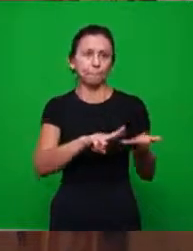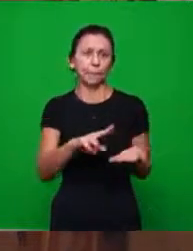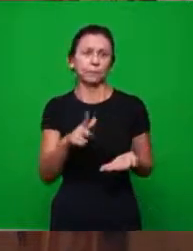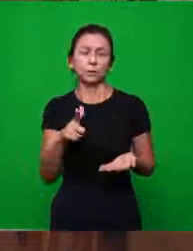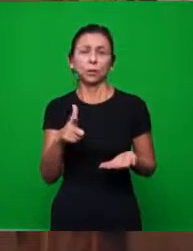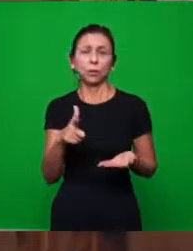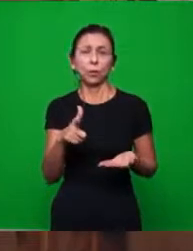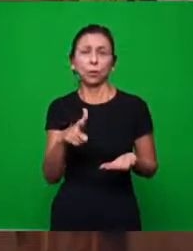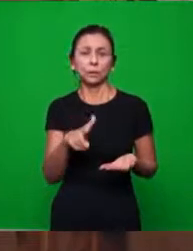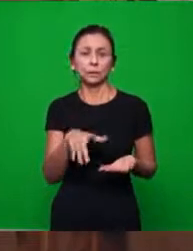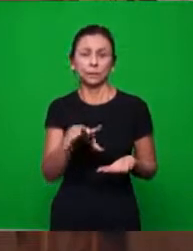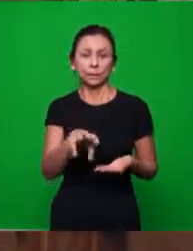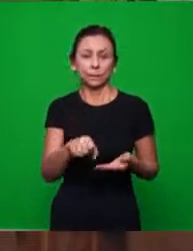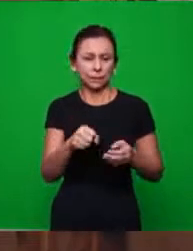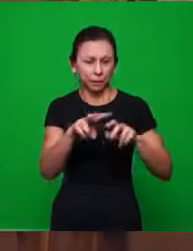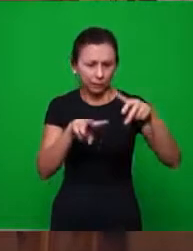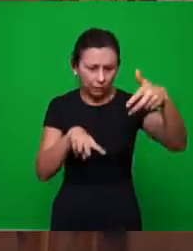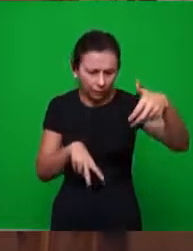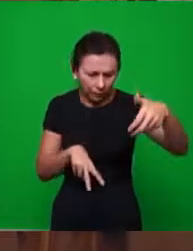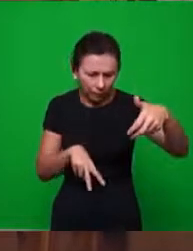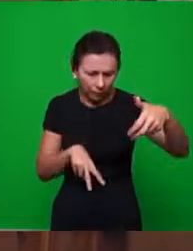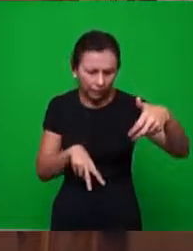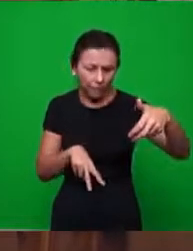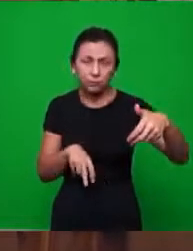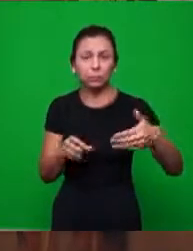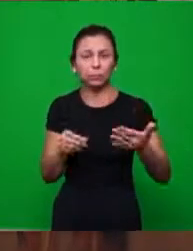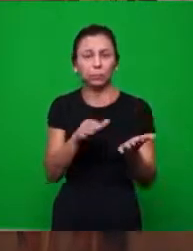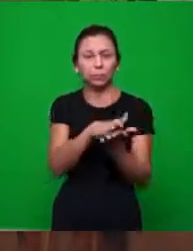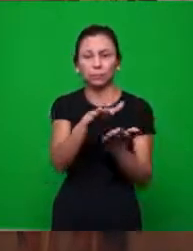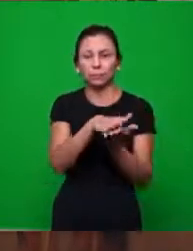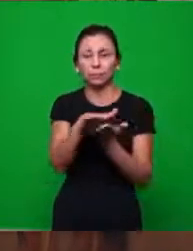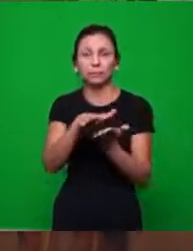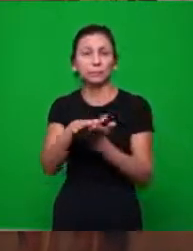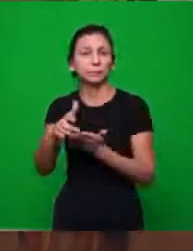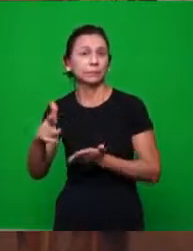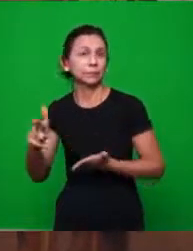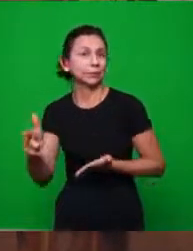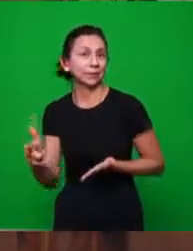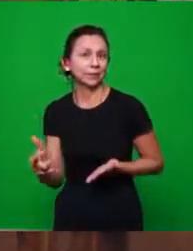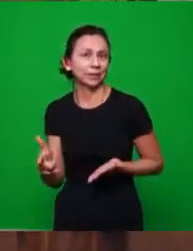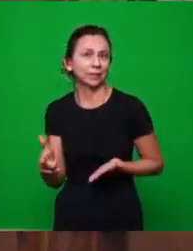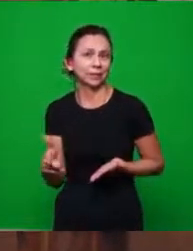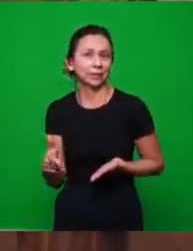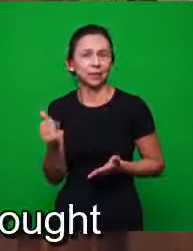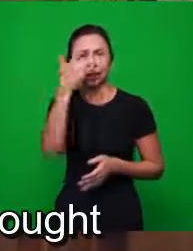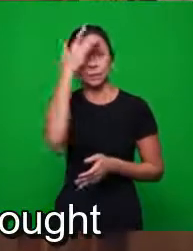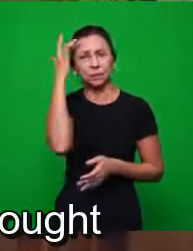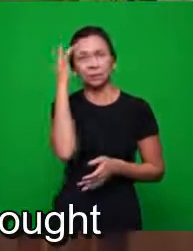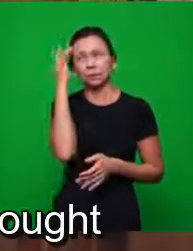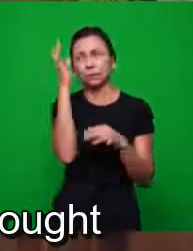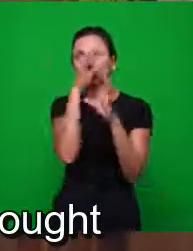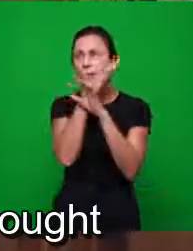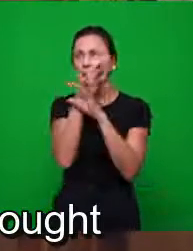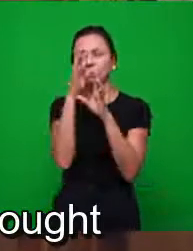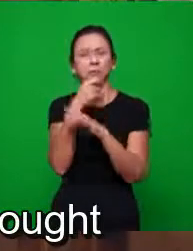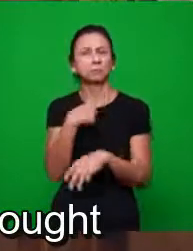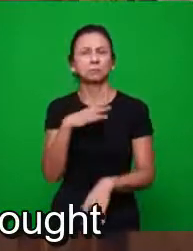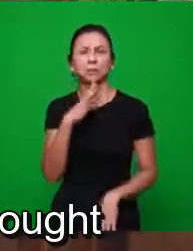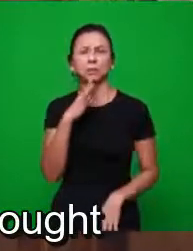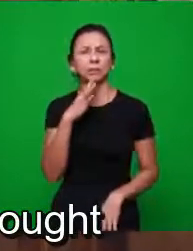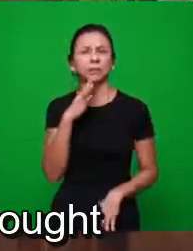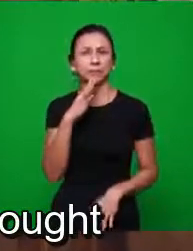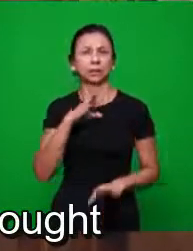facilidade de transmissão escrita. Então, nem todos tomavam conhecimento da igreja, haviam as